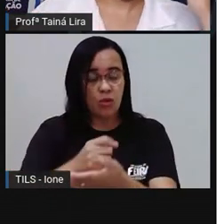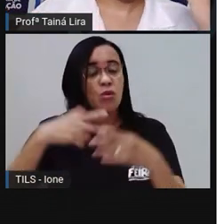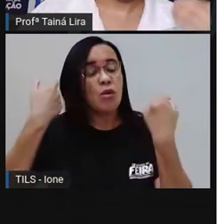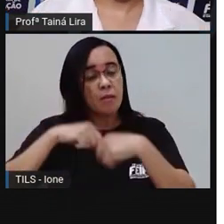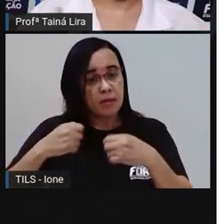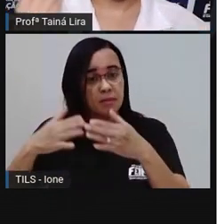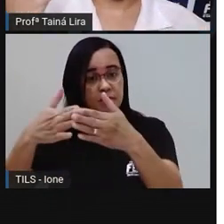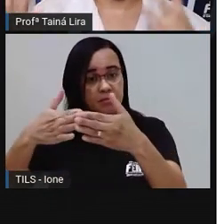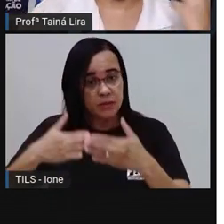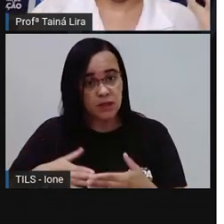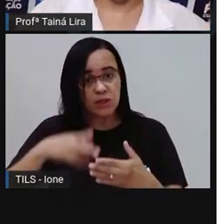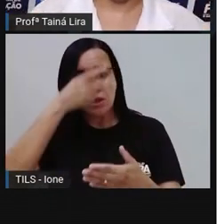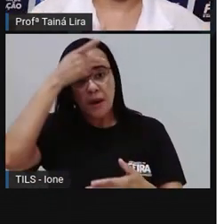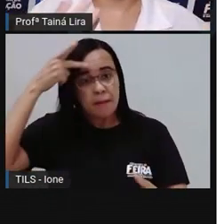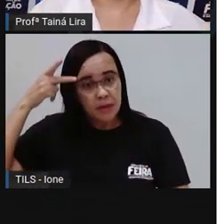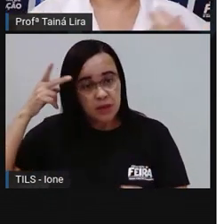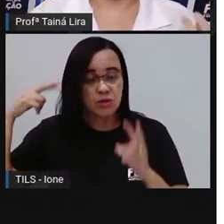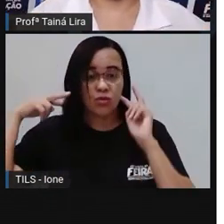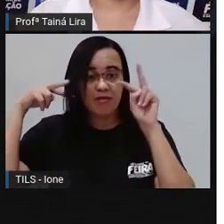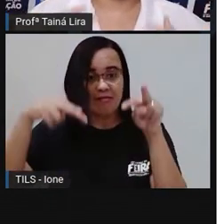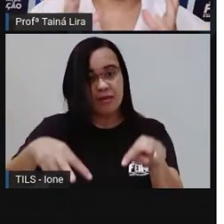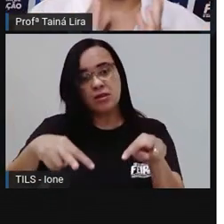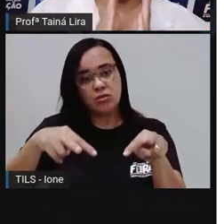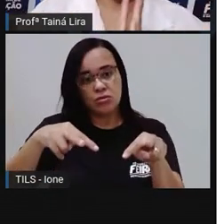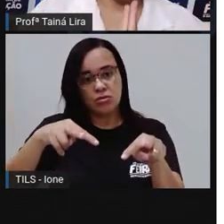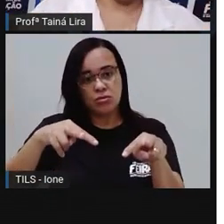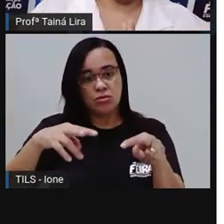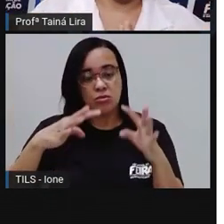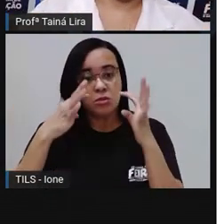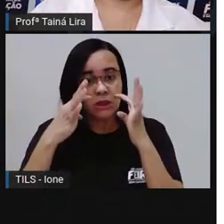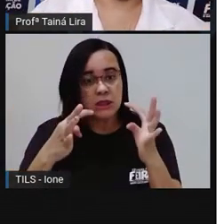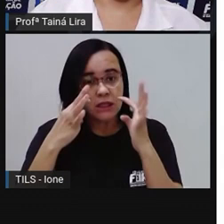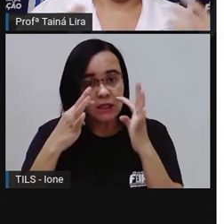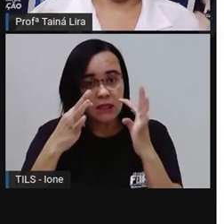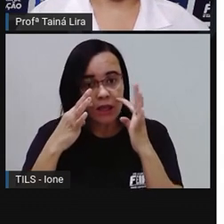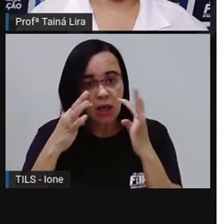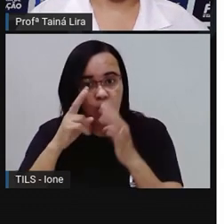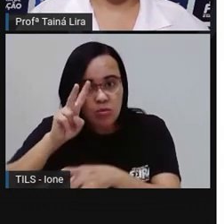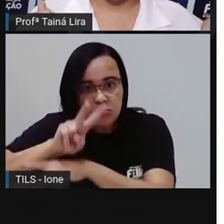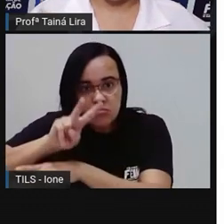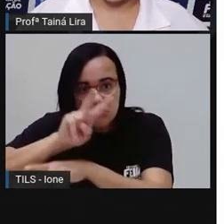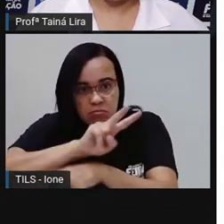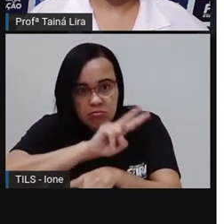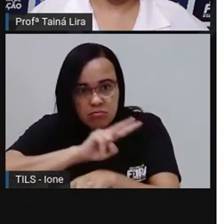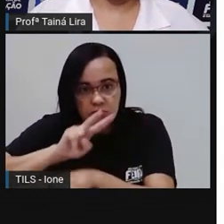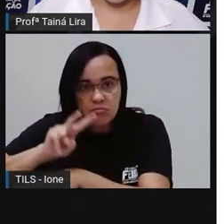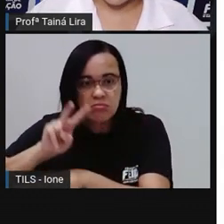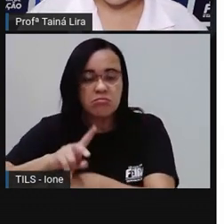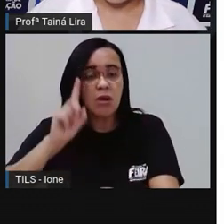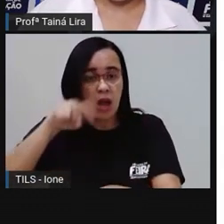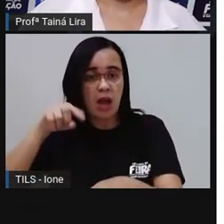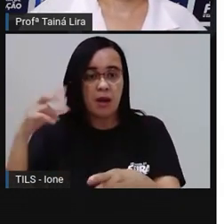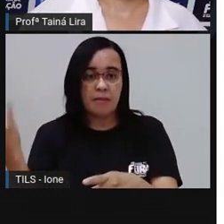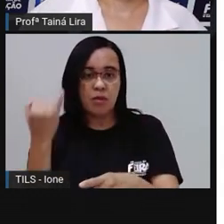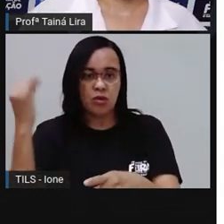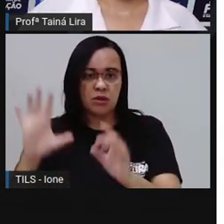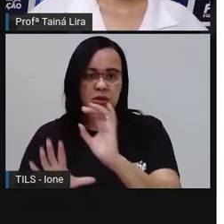Pra sempre Estar olhando Supervisionando É muito importante Pra segurança De todo mundo Tá certo? Segundo ano